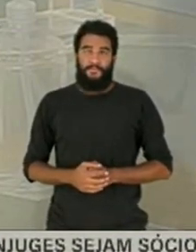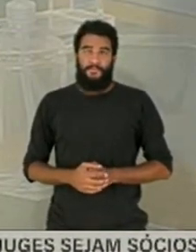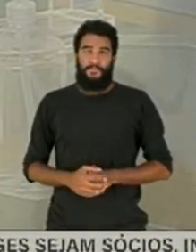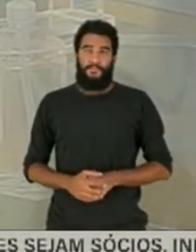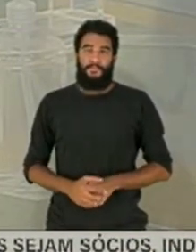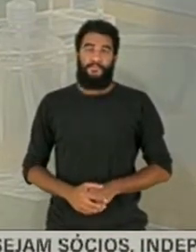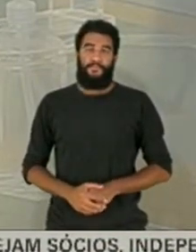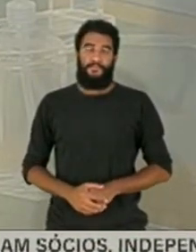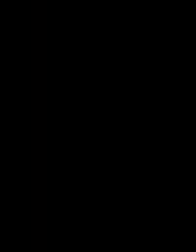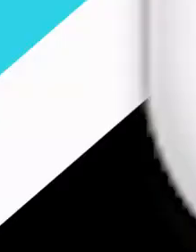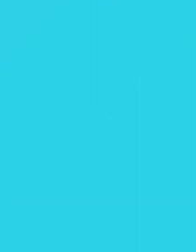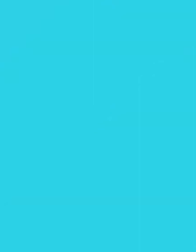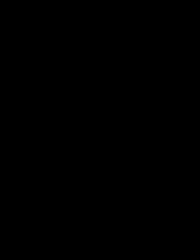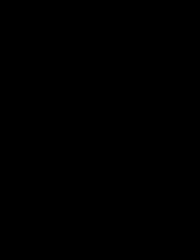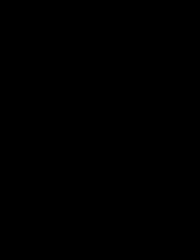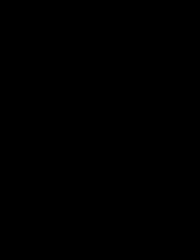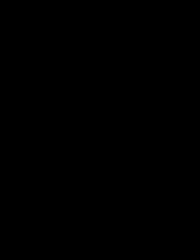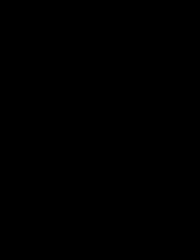E é isso.